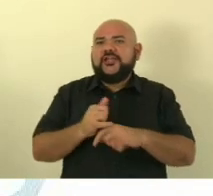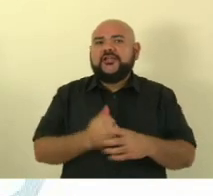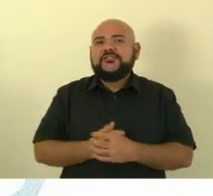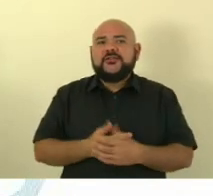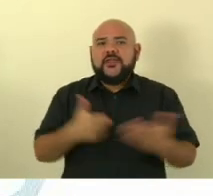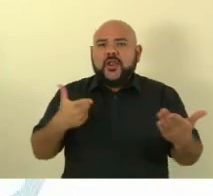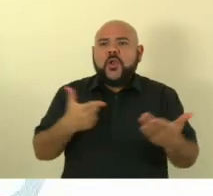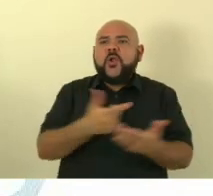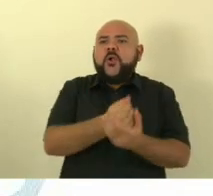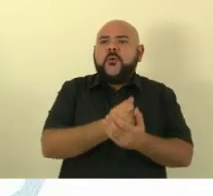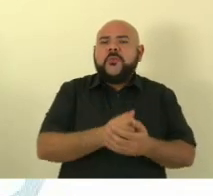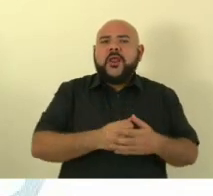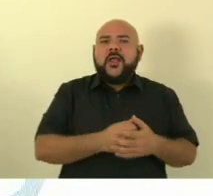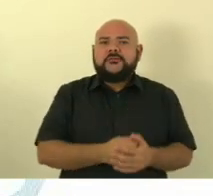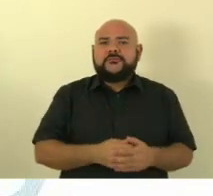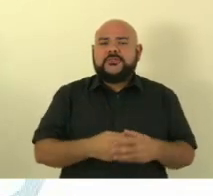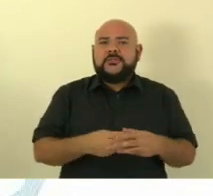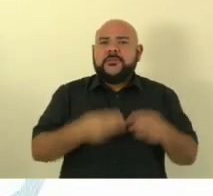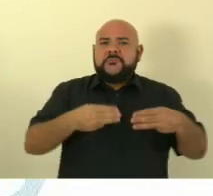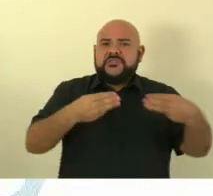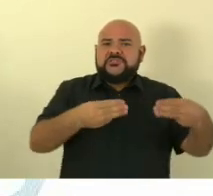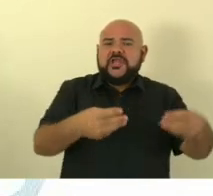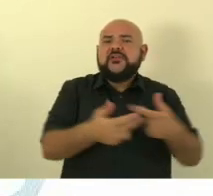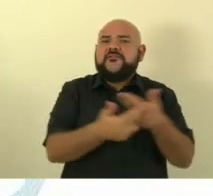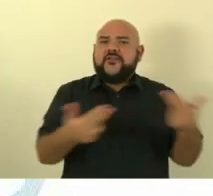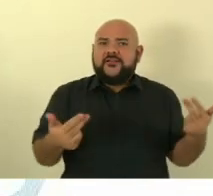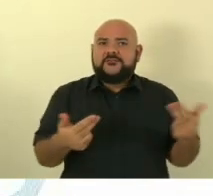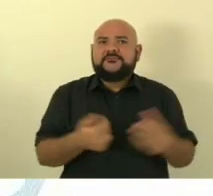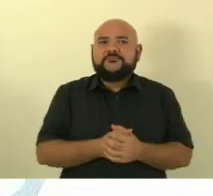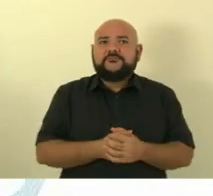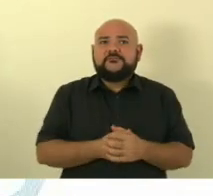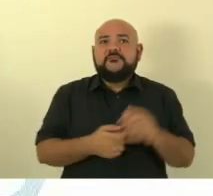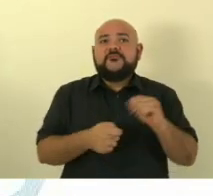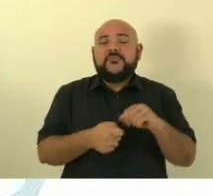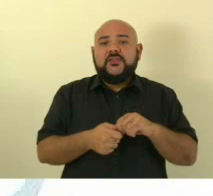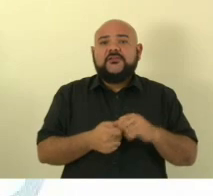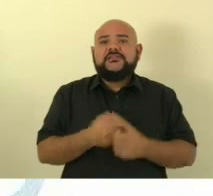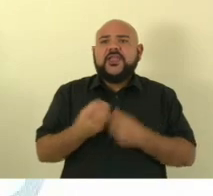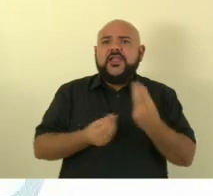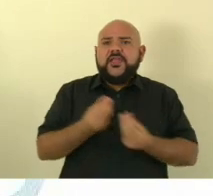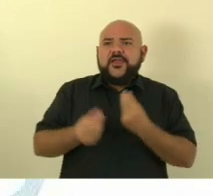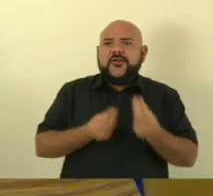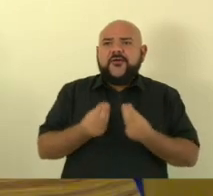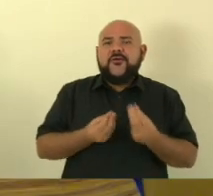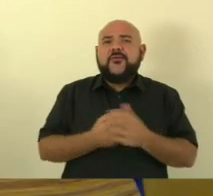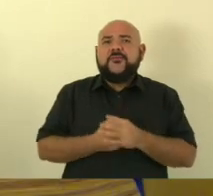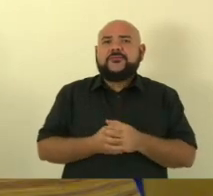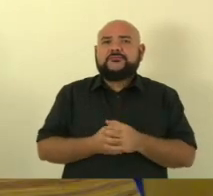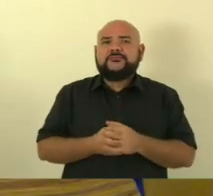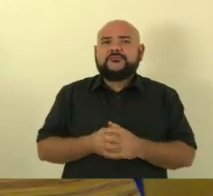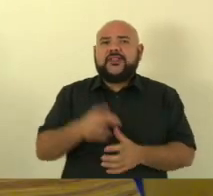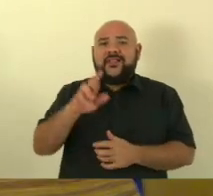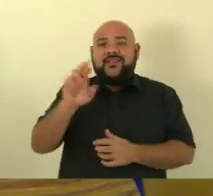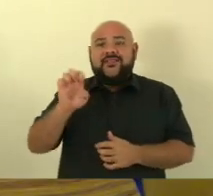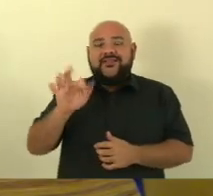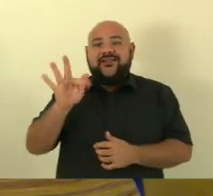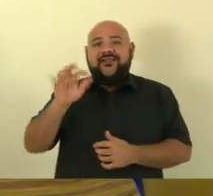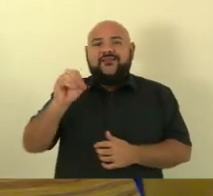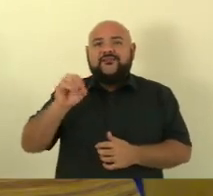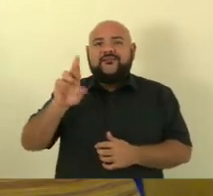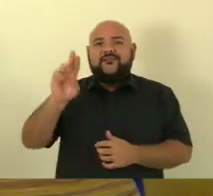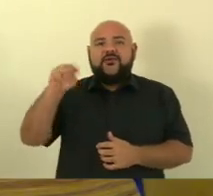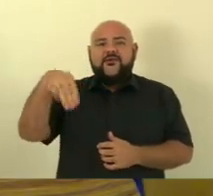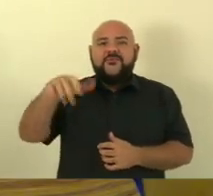vai ser usado para aprovar a reforma tributária que vai acabar com esse estado aqui cadê gente as